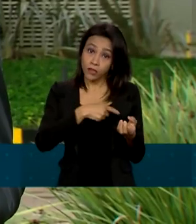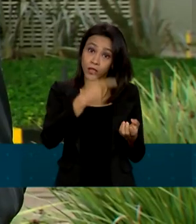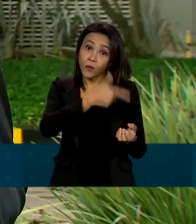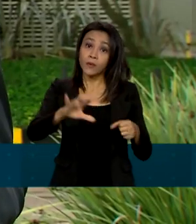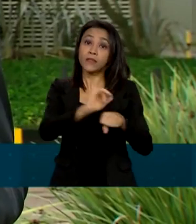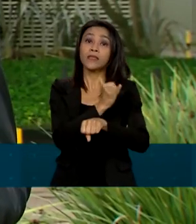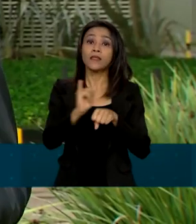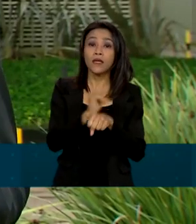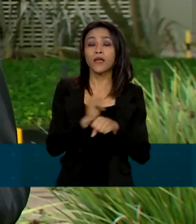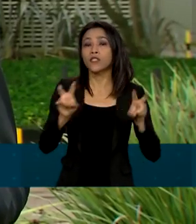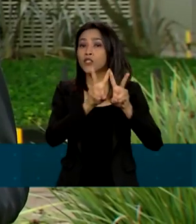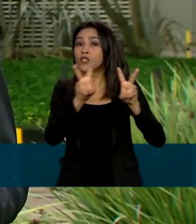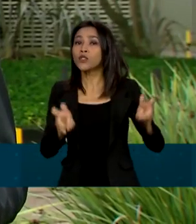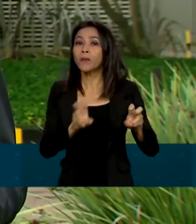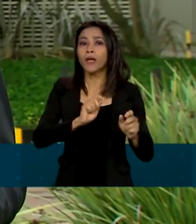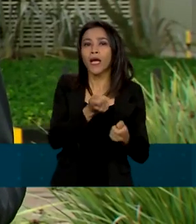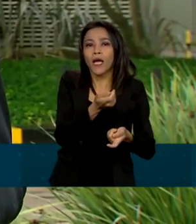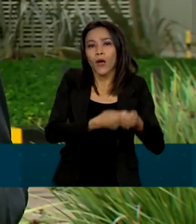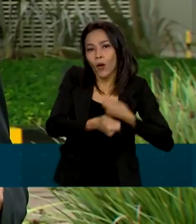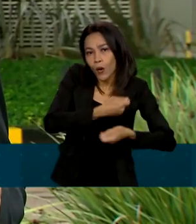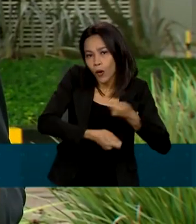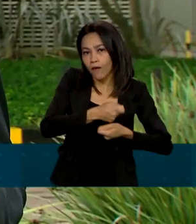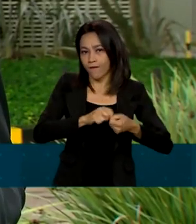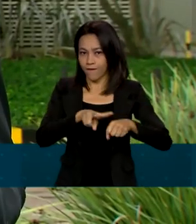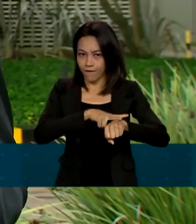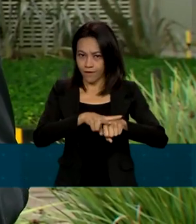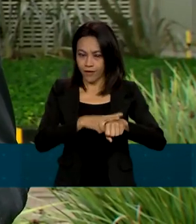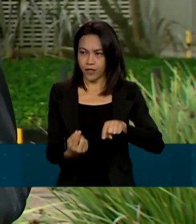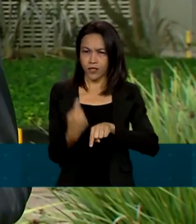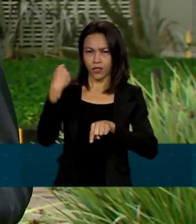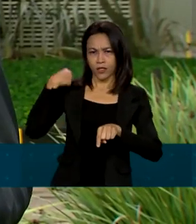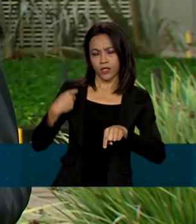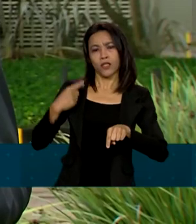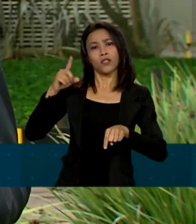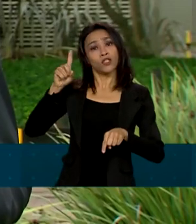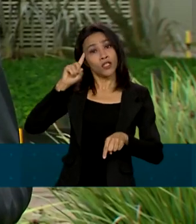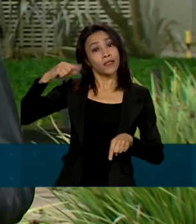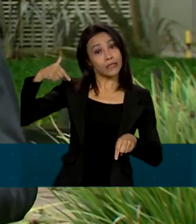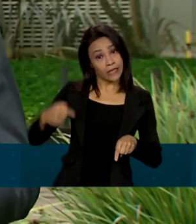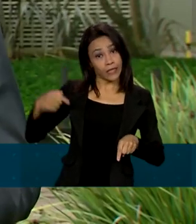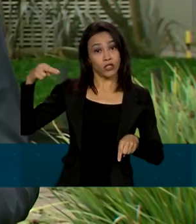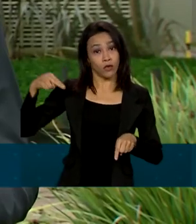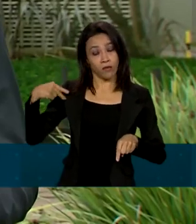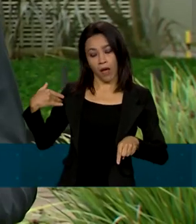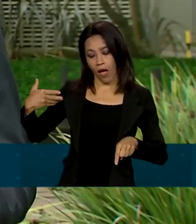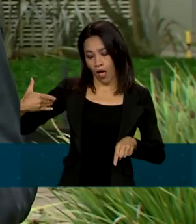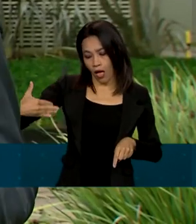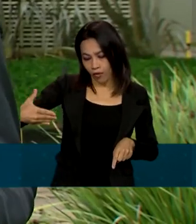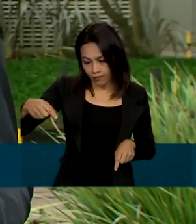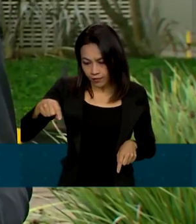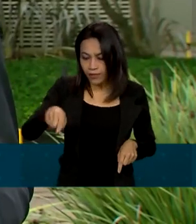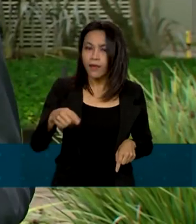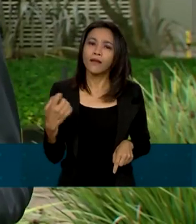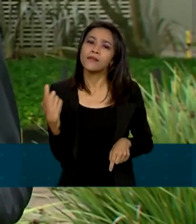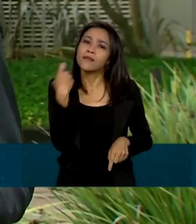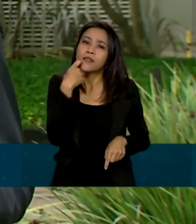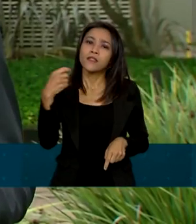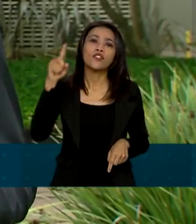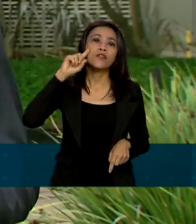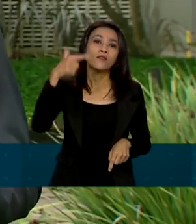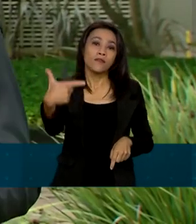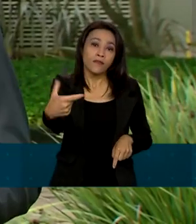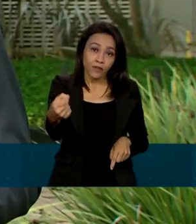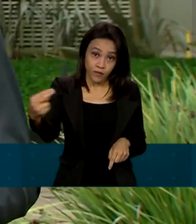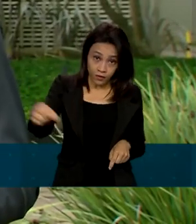economia verde. A COP 27 começou aí no último dia 7 de novembro e vai até esta sexta-feira, dia 20 de